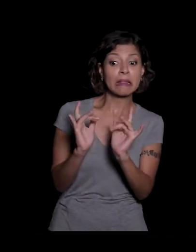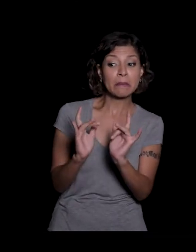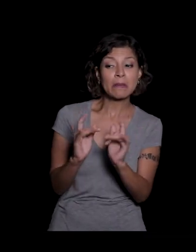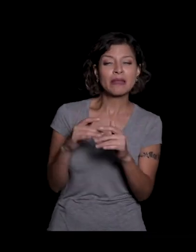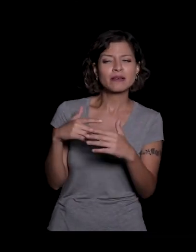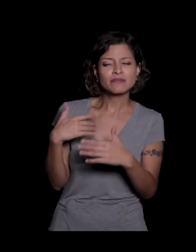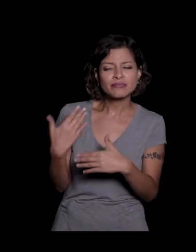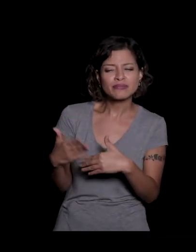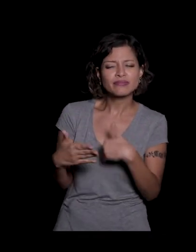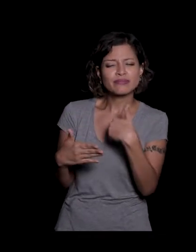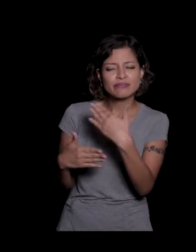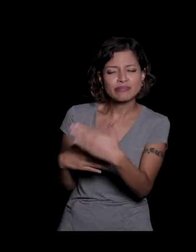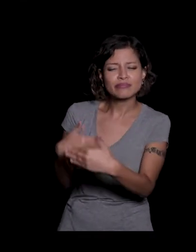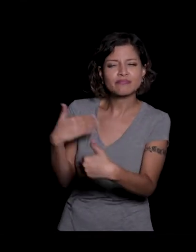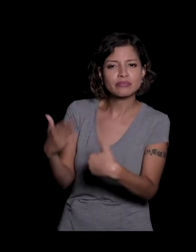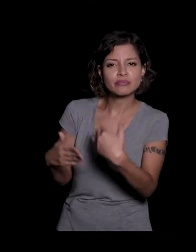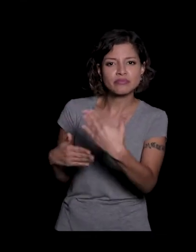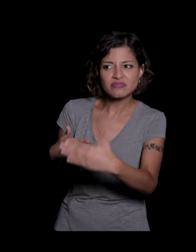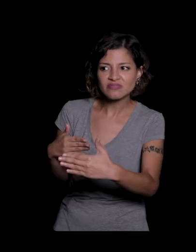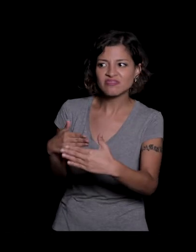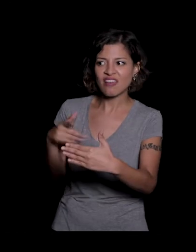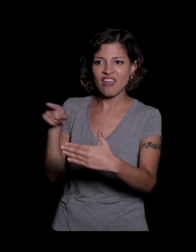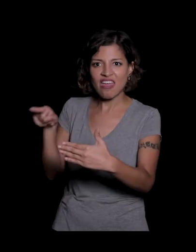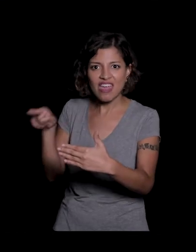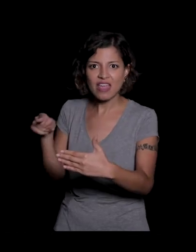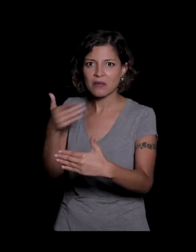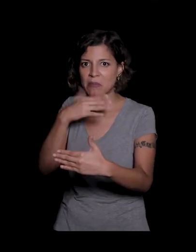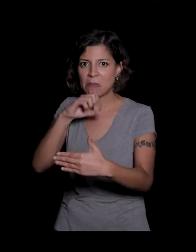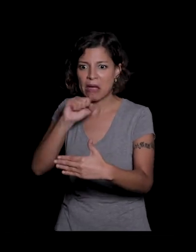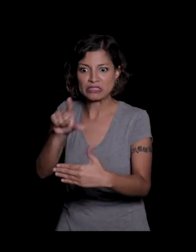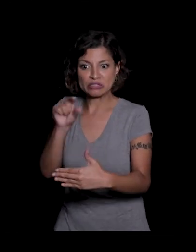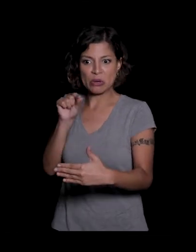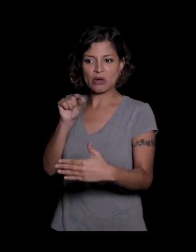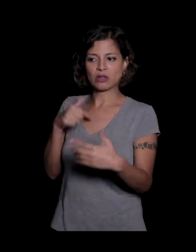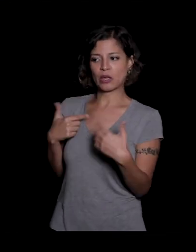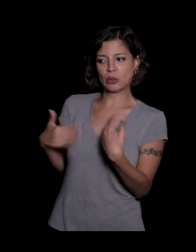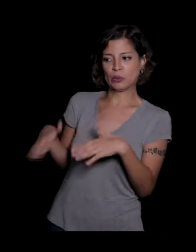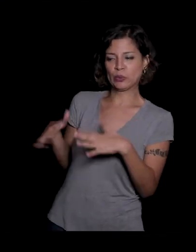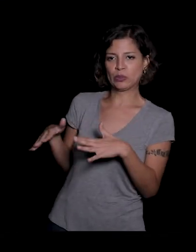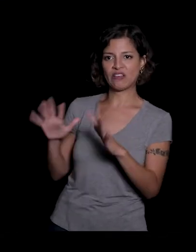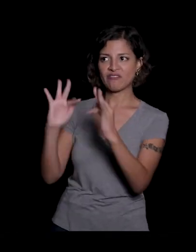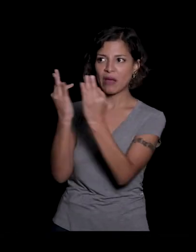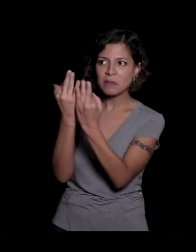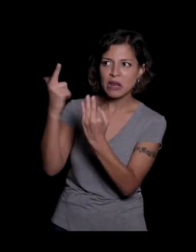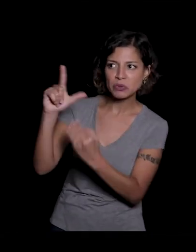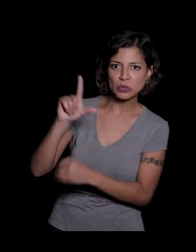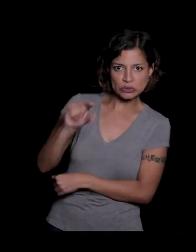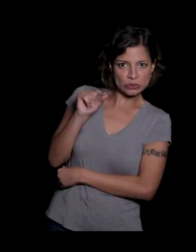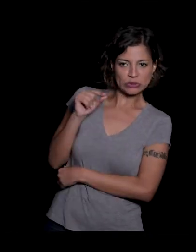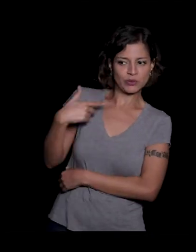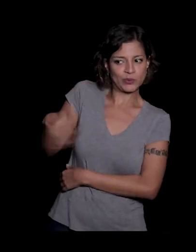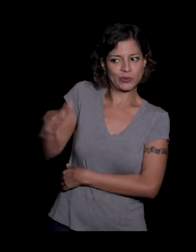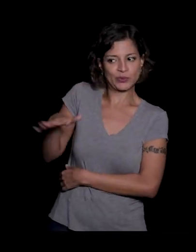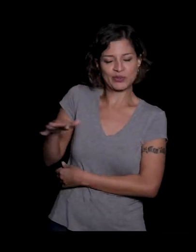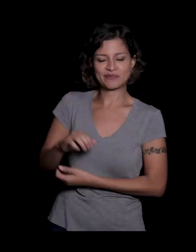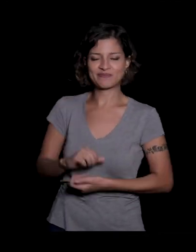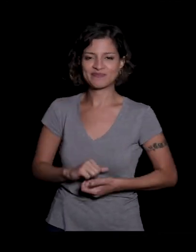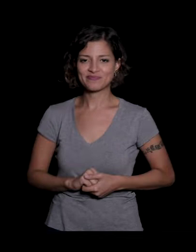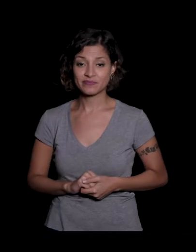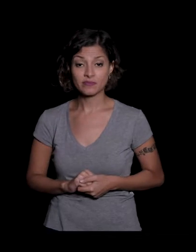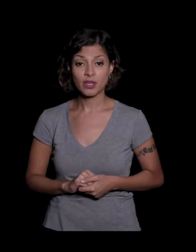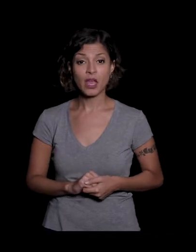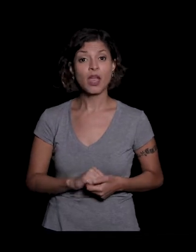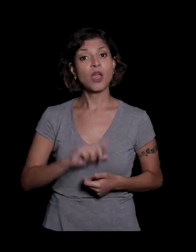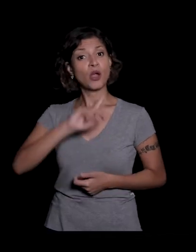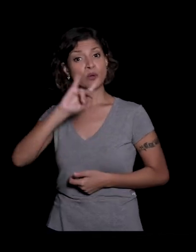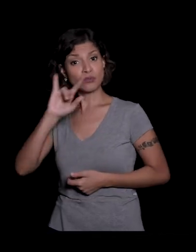que era escolhida por ele ou por alguém da família e um dia eu levei para ele ver o Klaus